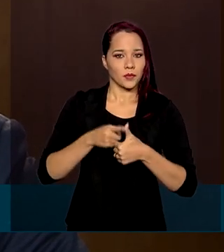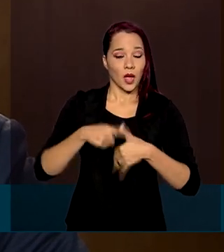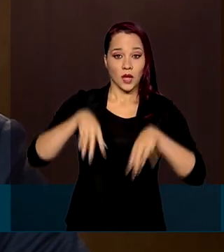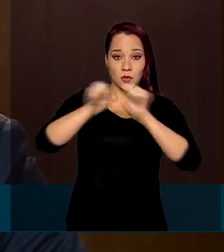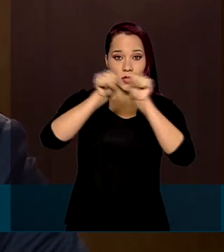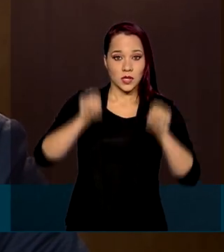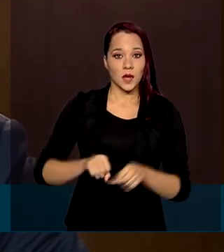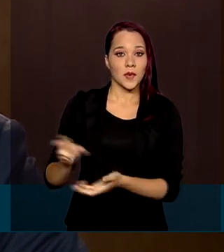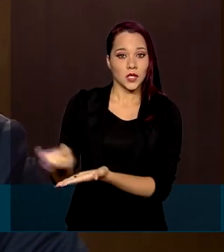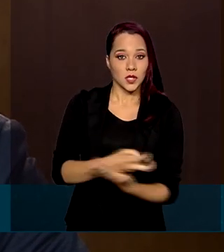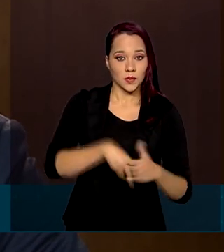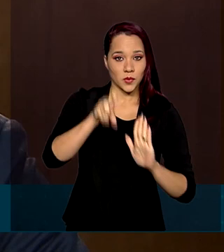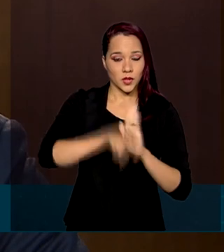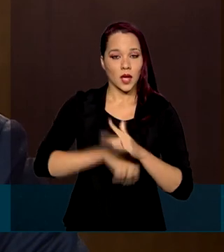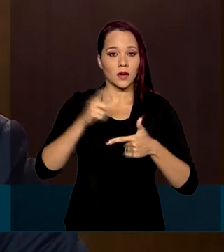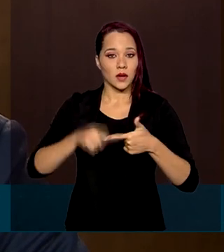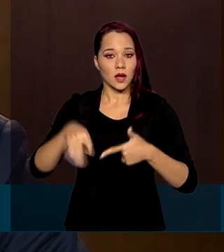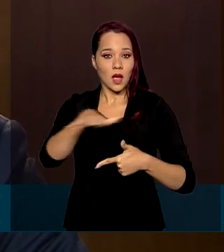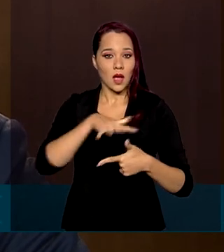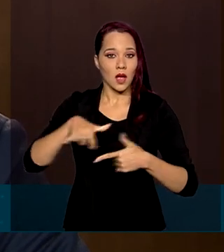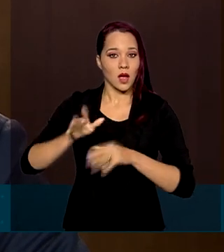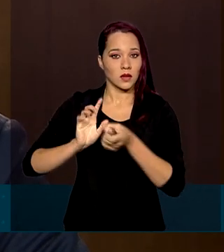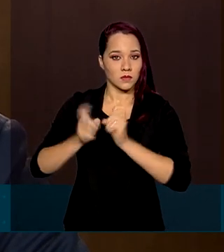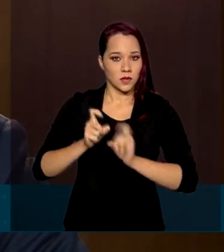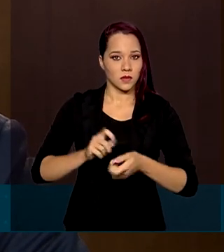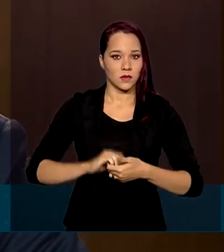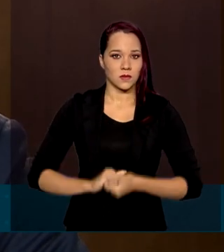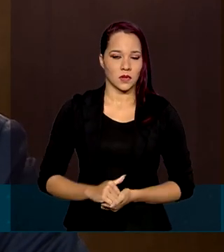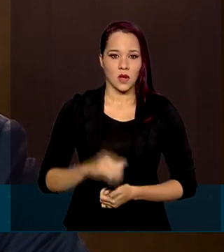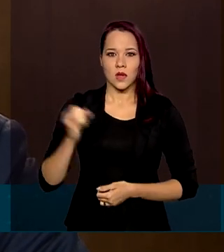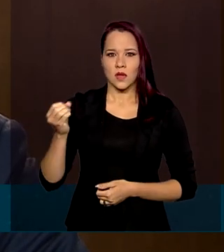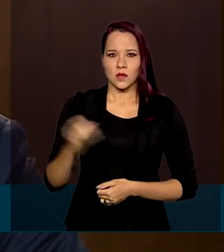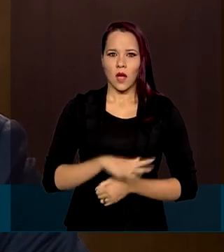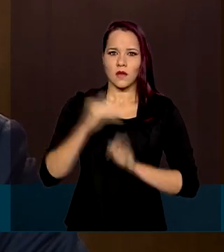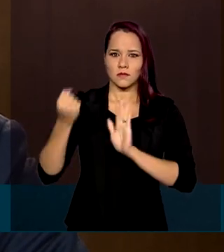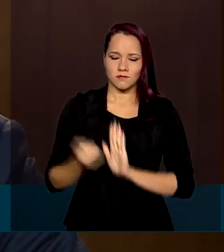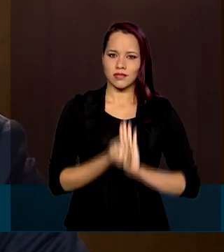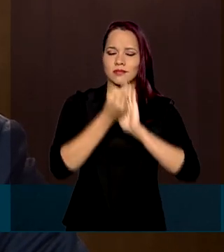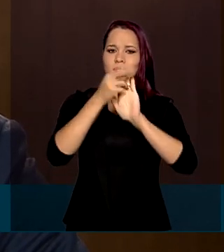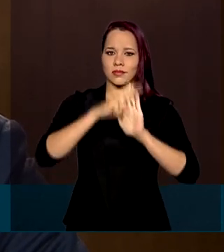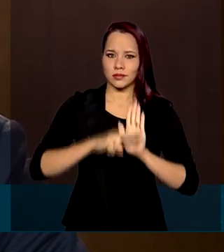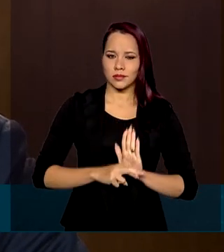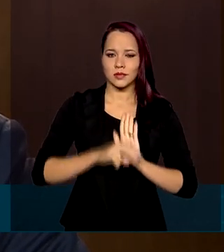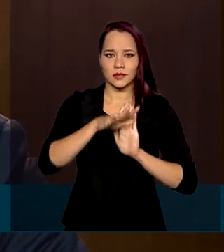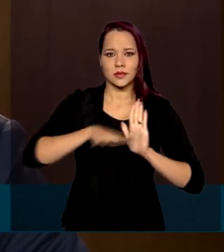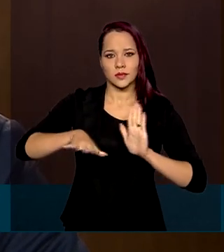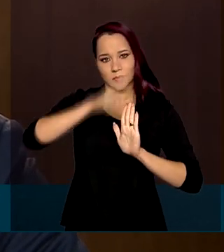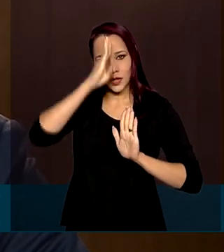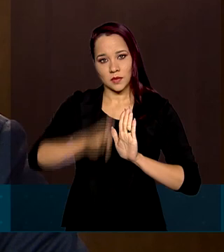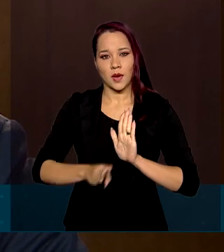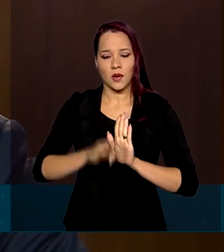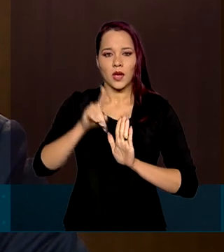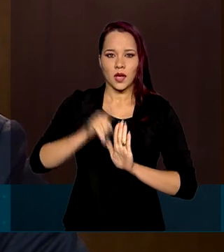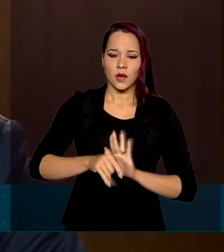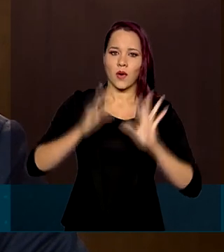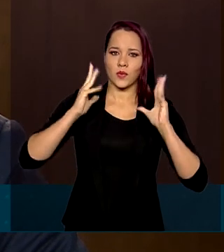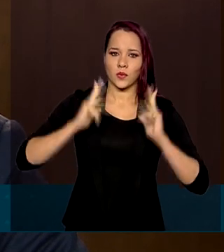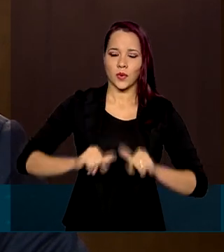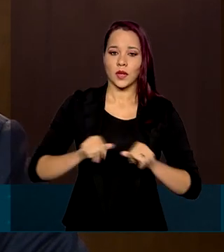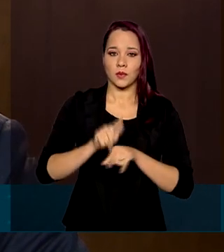tributário e a administrativa. Novos marcos regulatórios em setores-chave, como o saneamento e o gás natural,